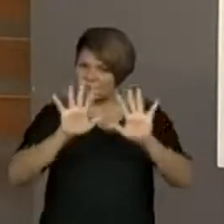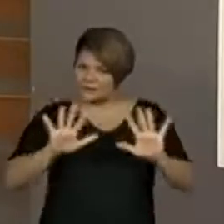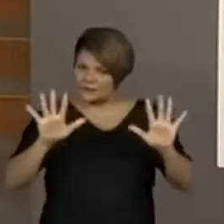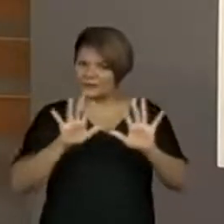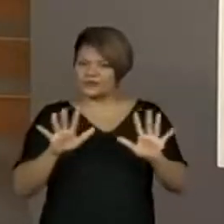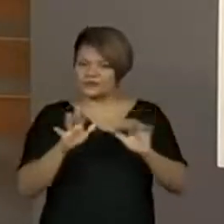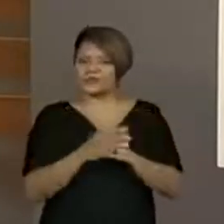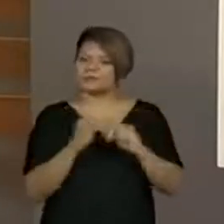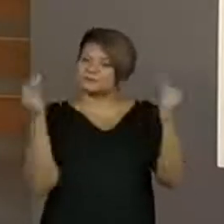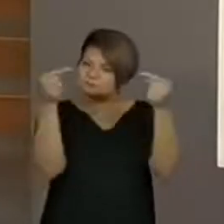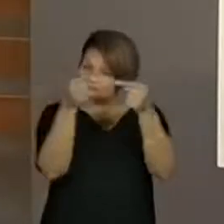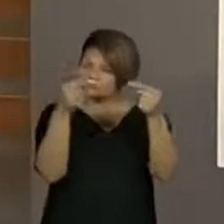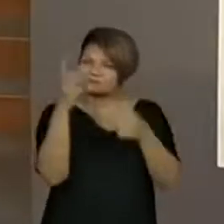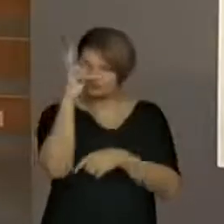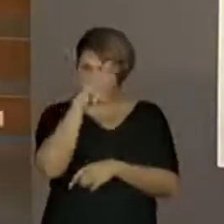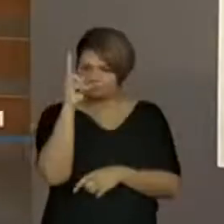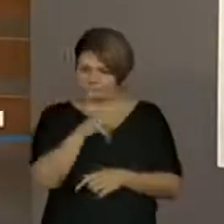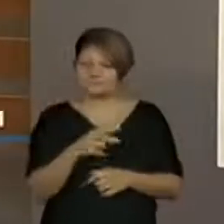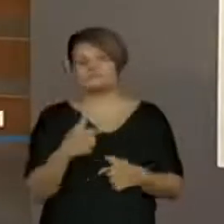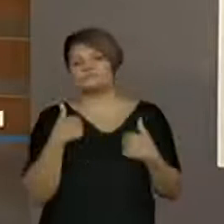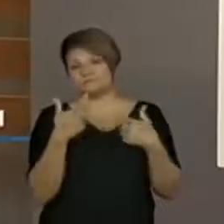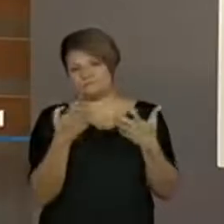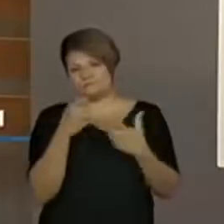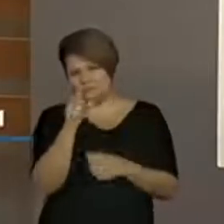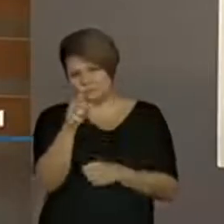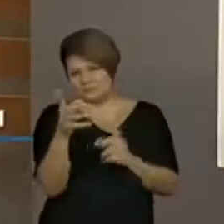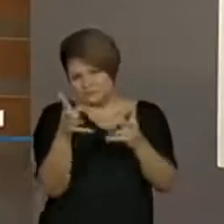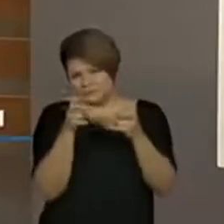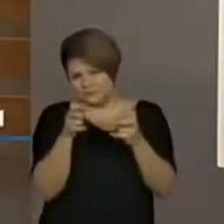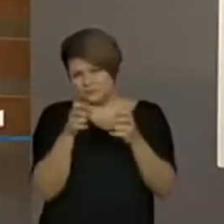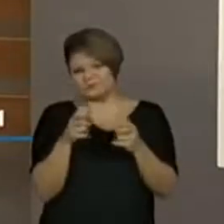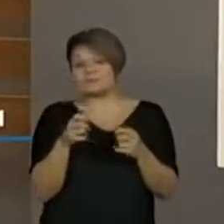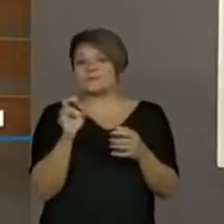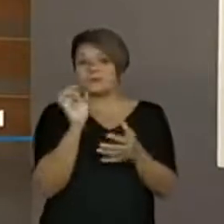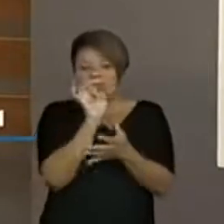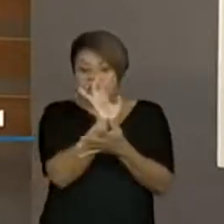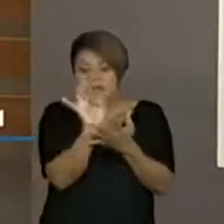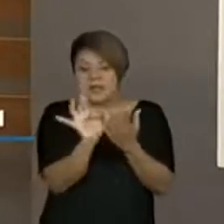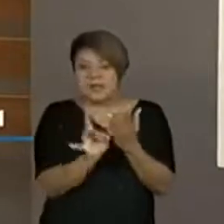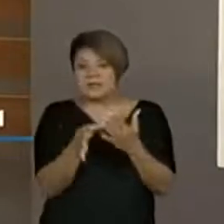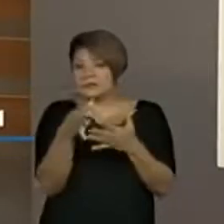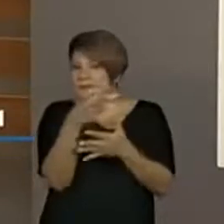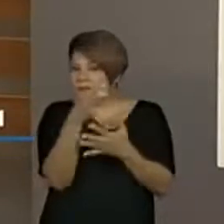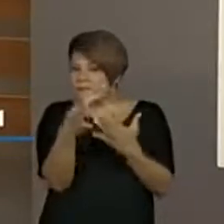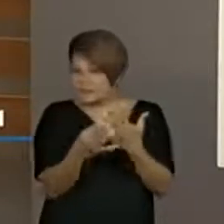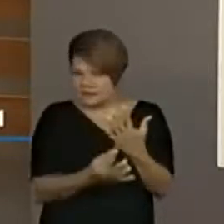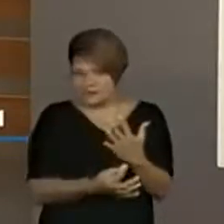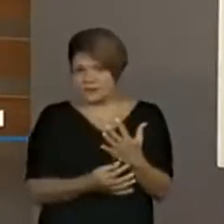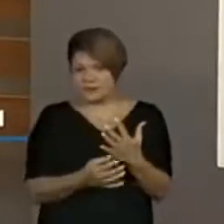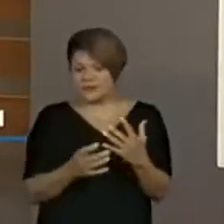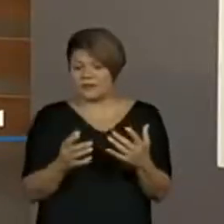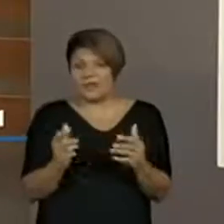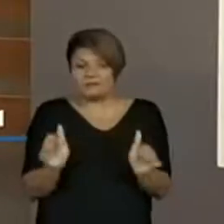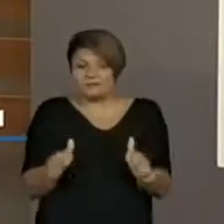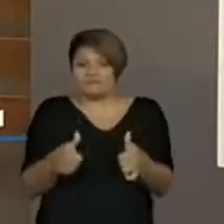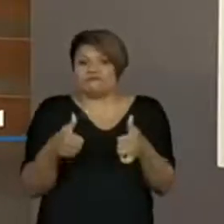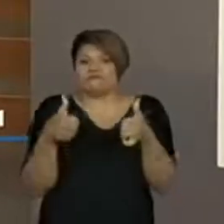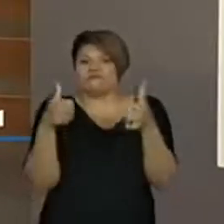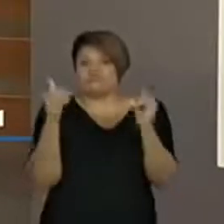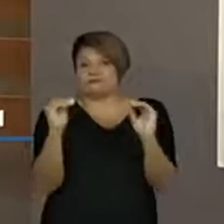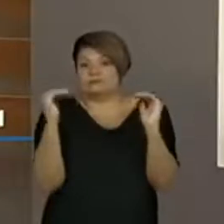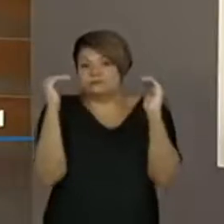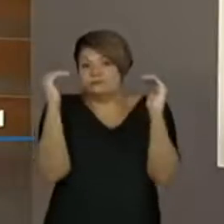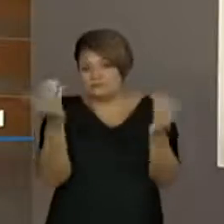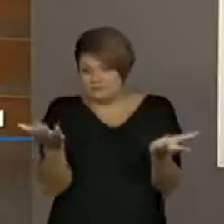com o sentido da história. Eu quero que percebam cada detalhe que vai enriquecer aquilo que a gente vai ler. E eu vou fazer a